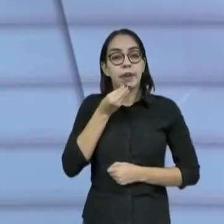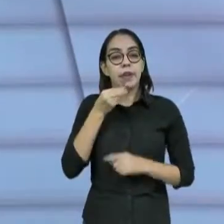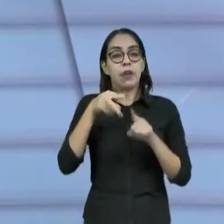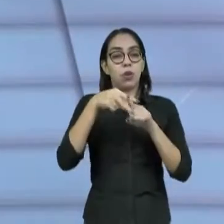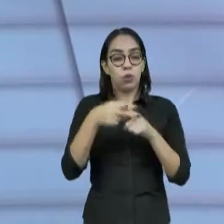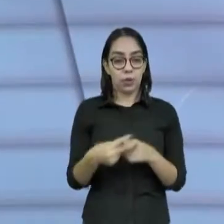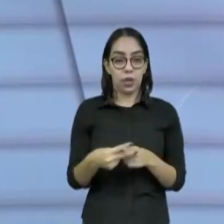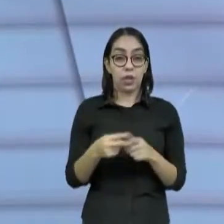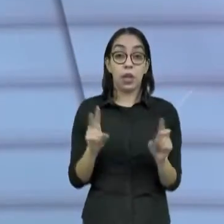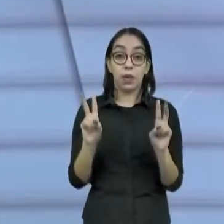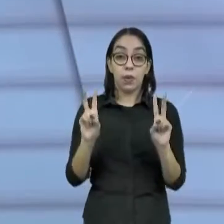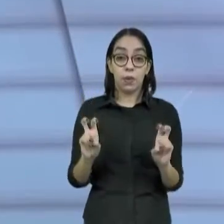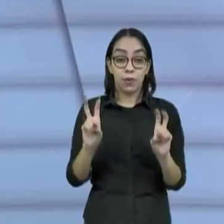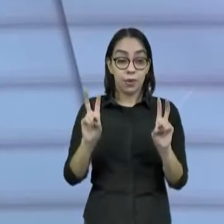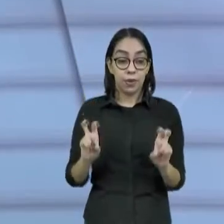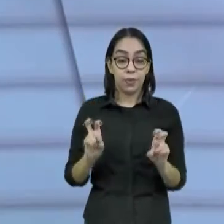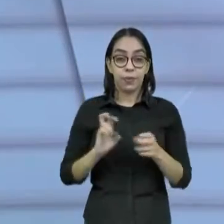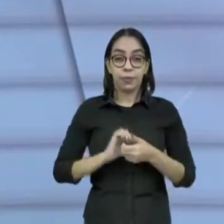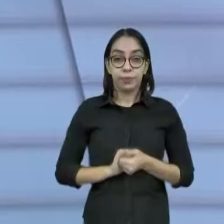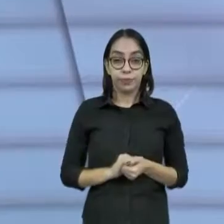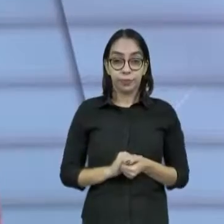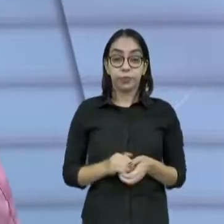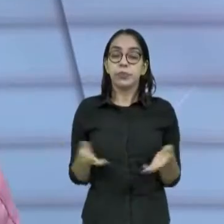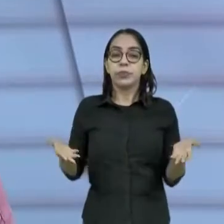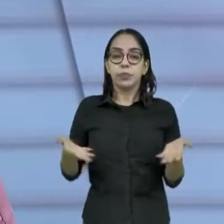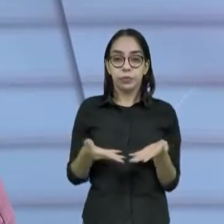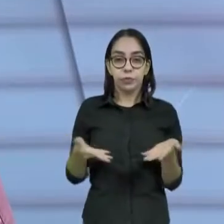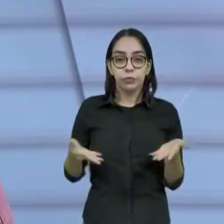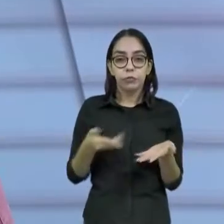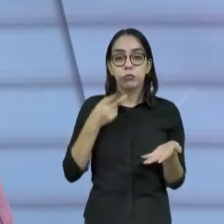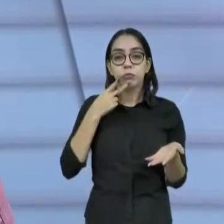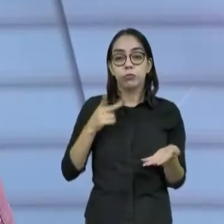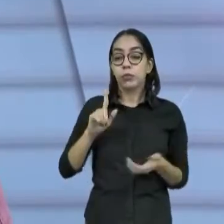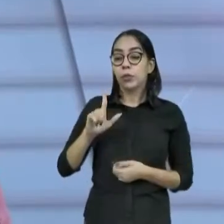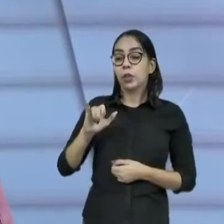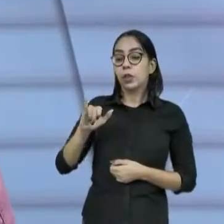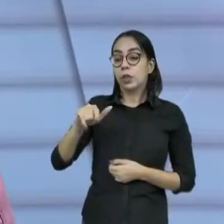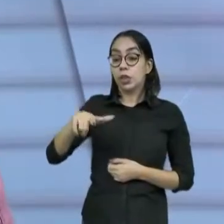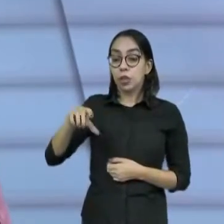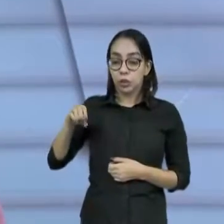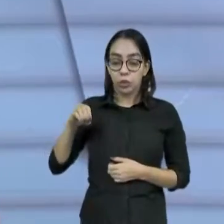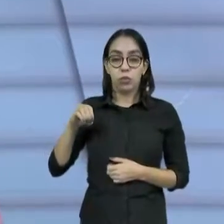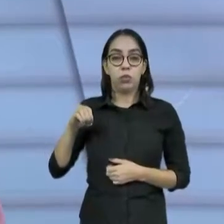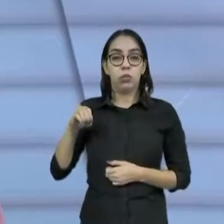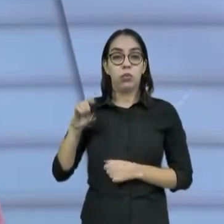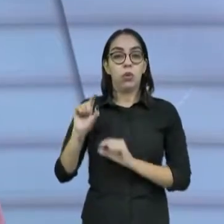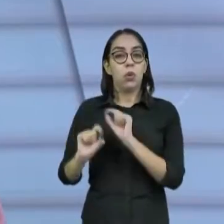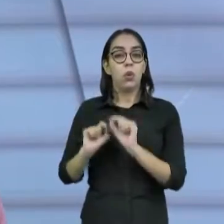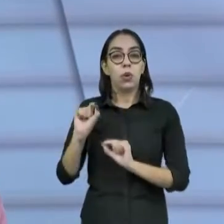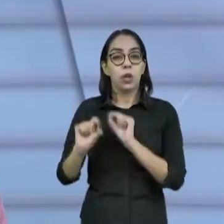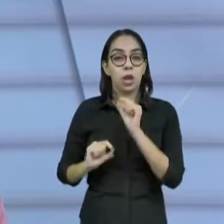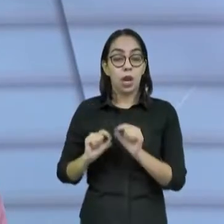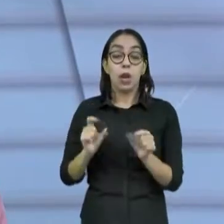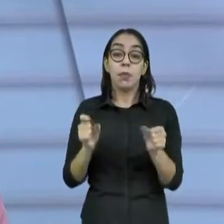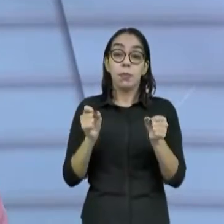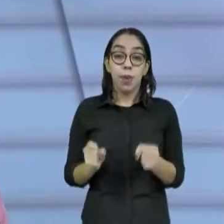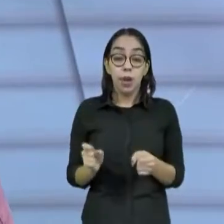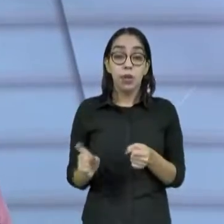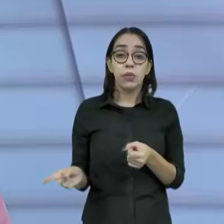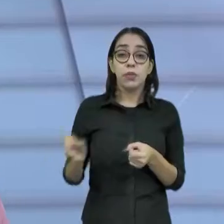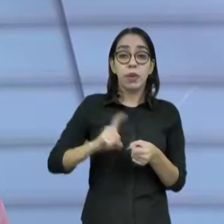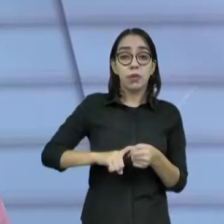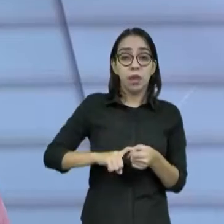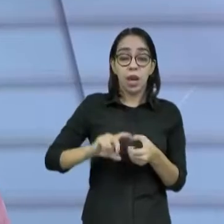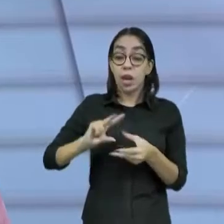olhando para esses objetos na fase de rejeito, né? Dentro de uma lógica linear, ainda assim ele pode retornar